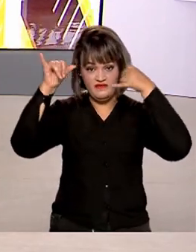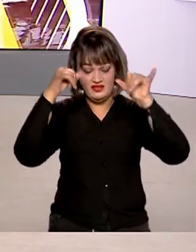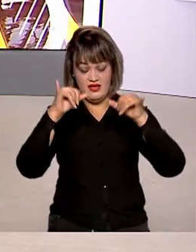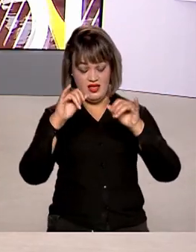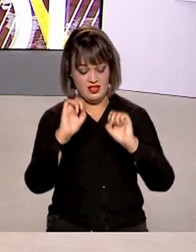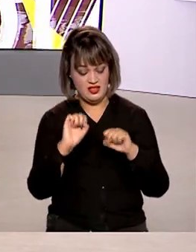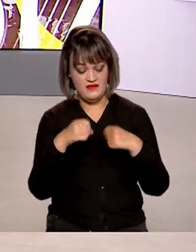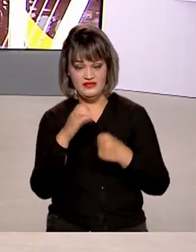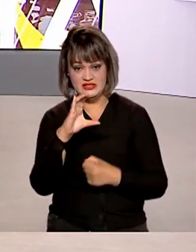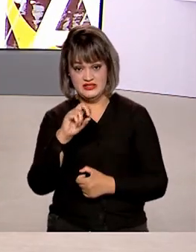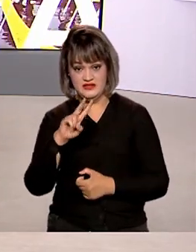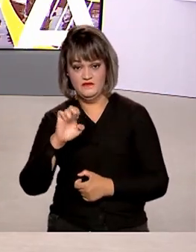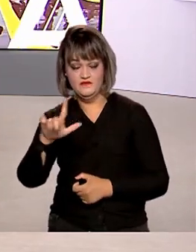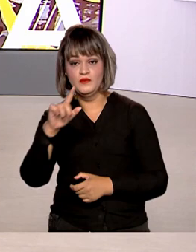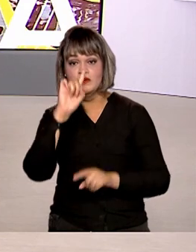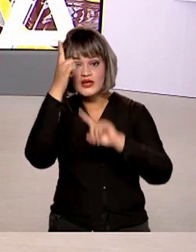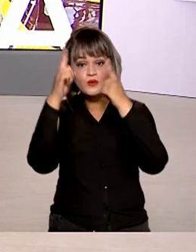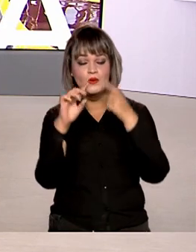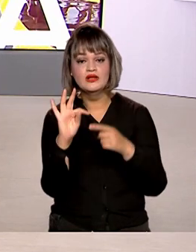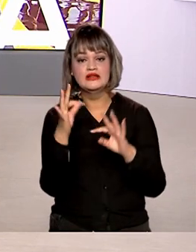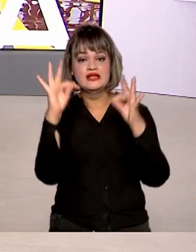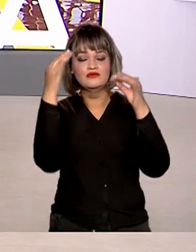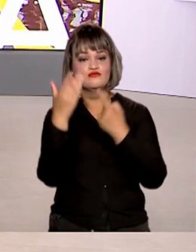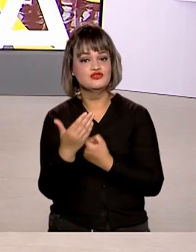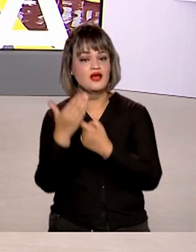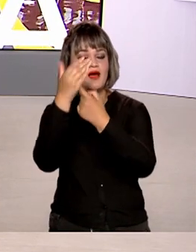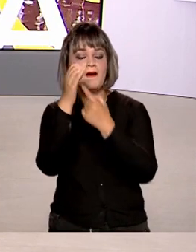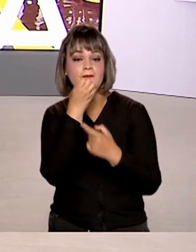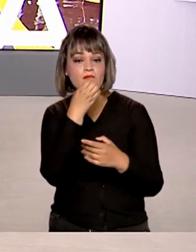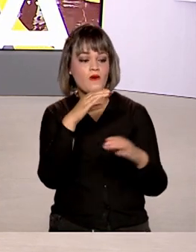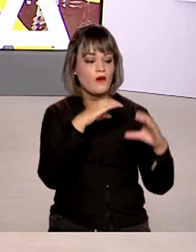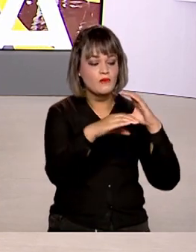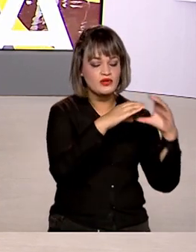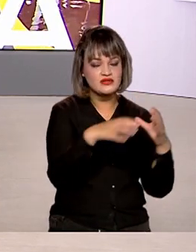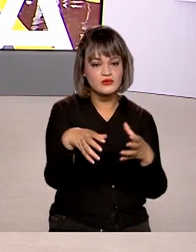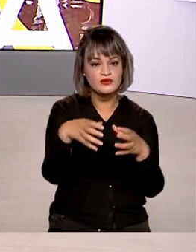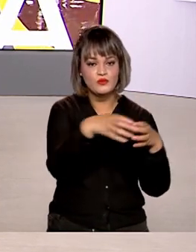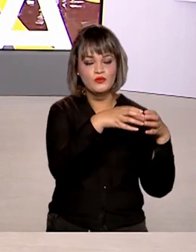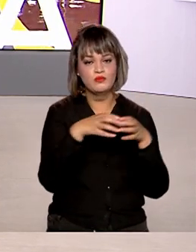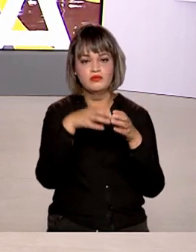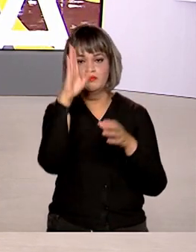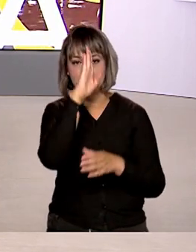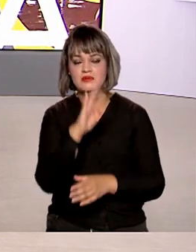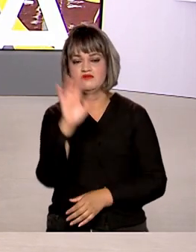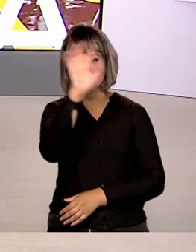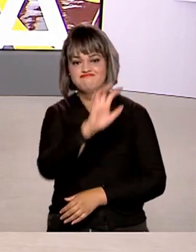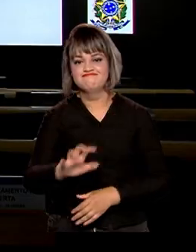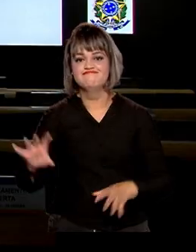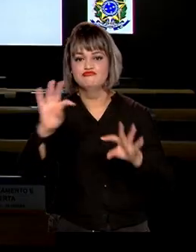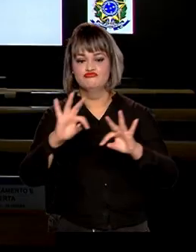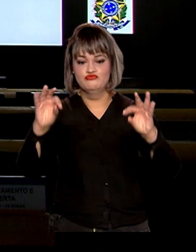Nacional conta com tecnologia e boa comunicação entre as equipes espalhadas pelo país.